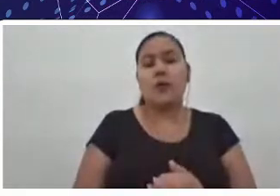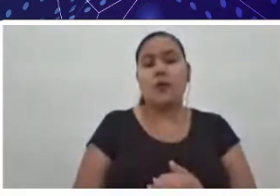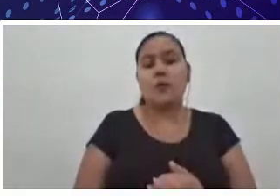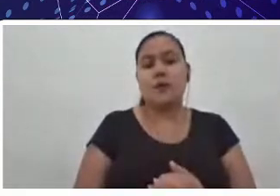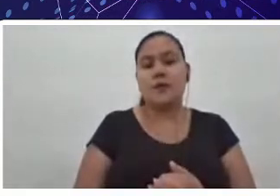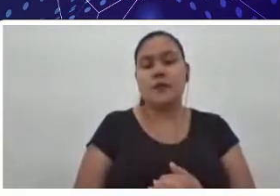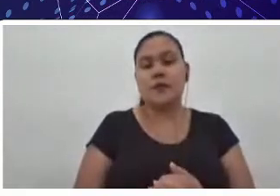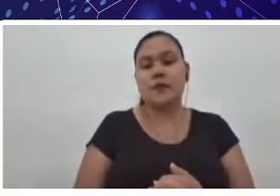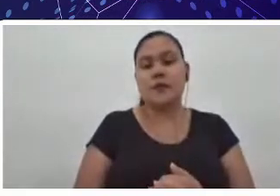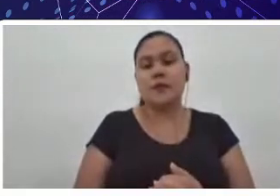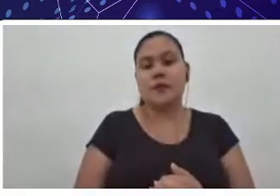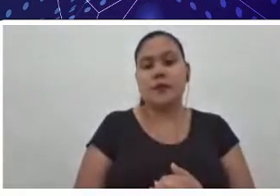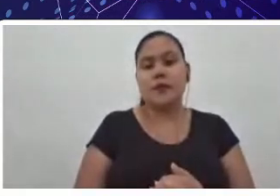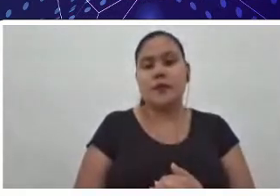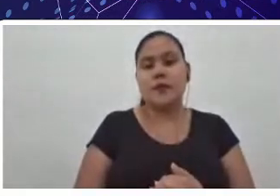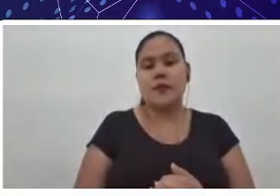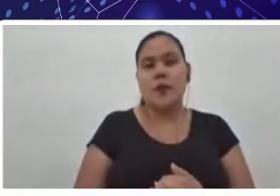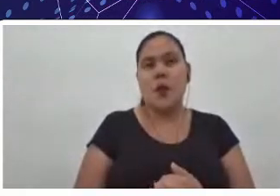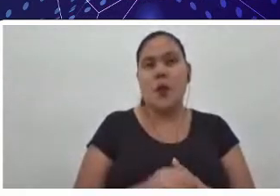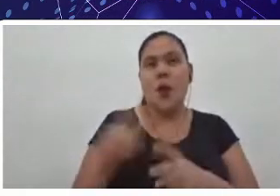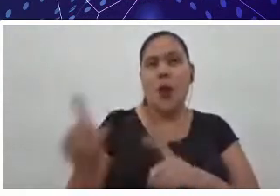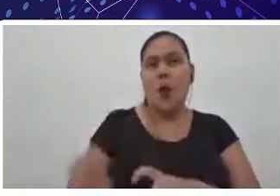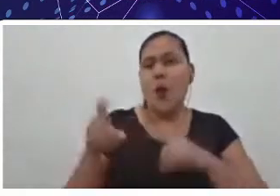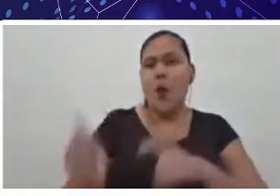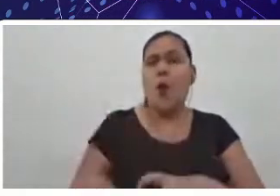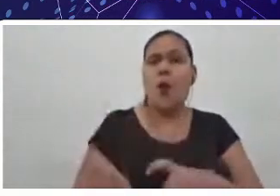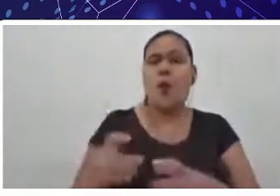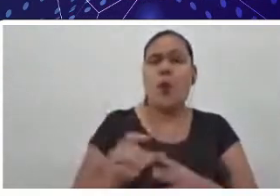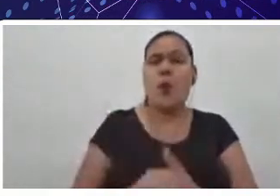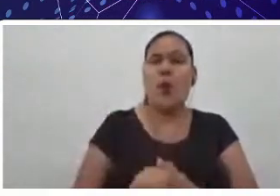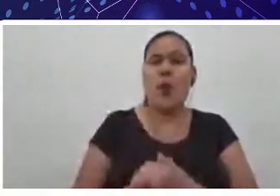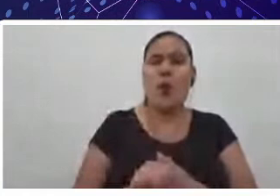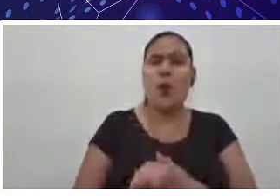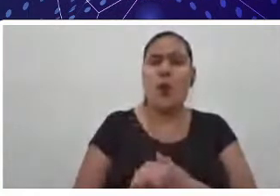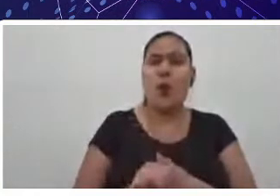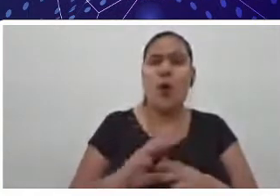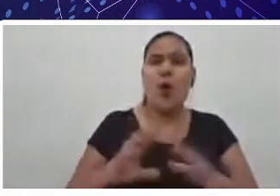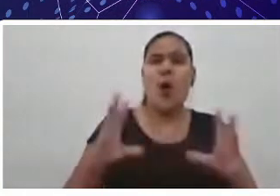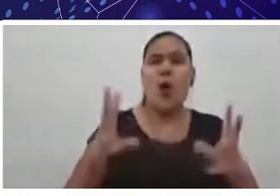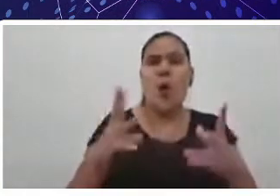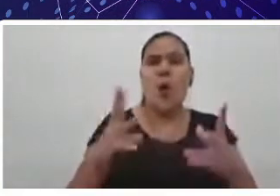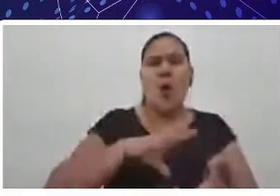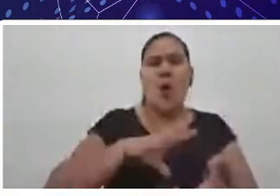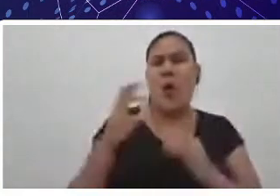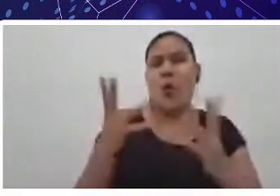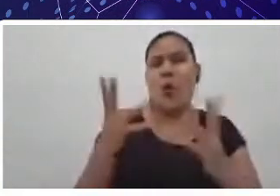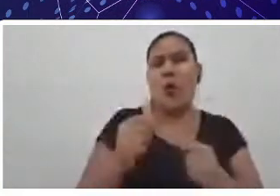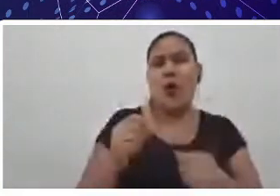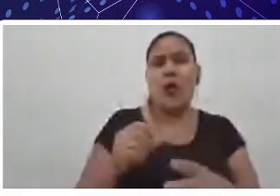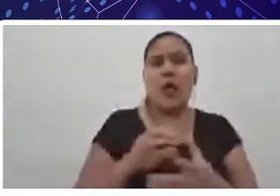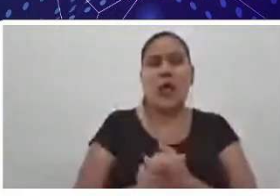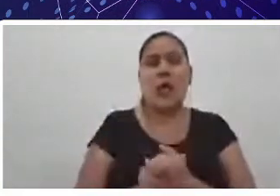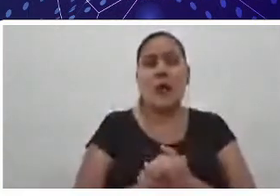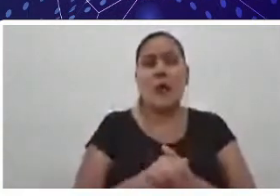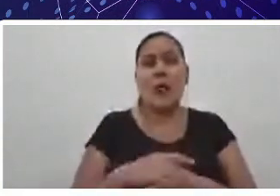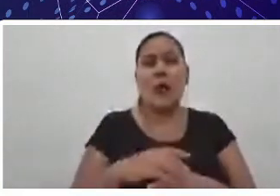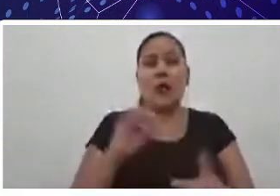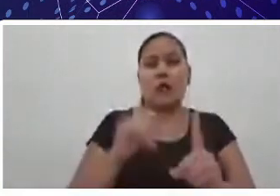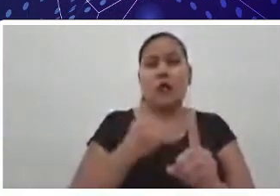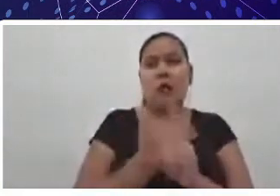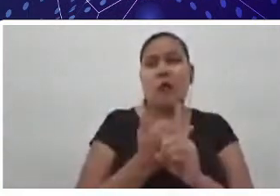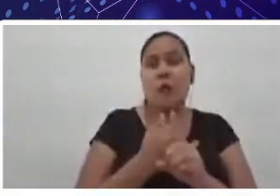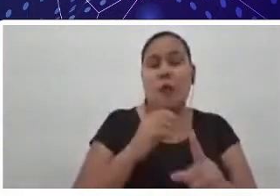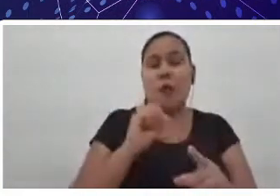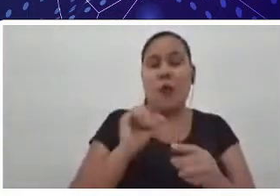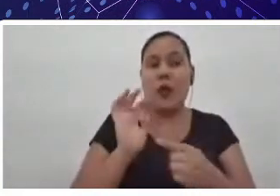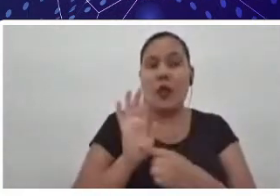o agronegócio, esse mundo maravilhoso, que sofre ataques porque ele é destacado, ele se destaca, o agronegócio, ele